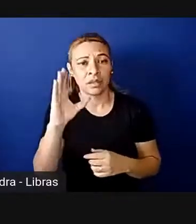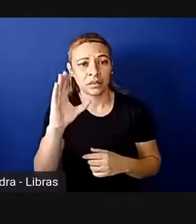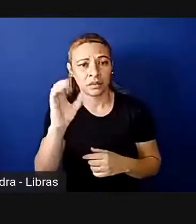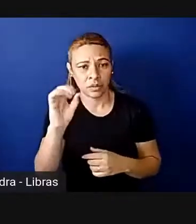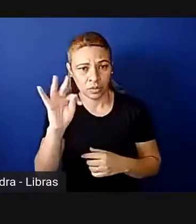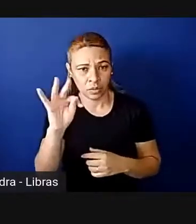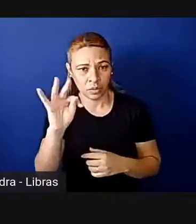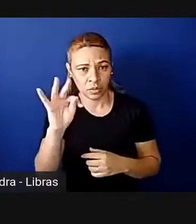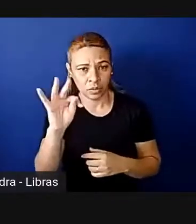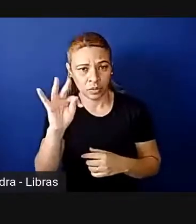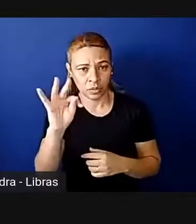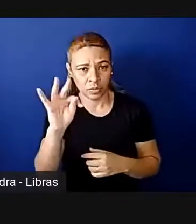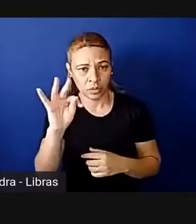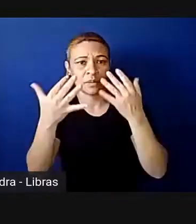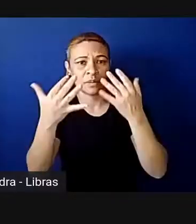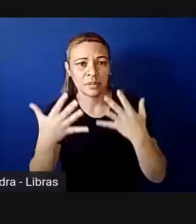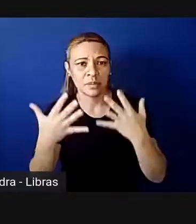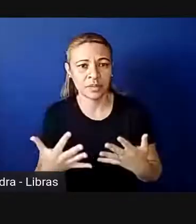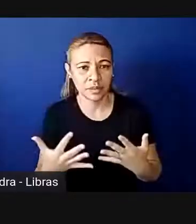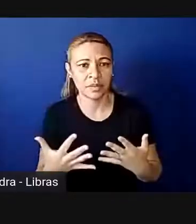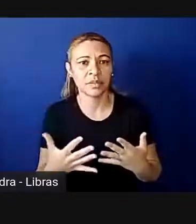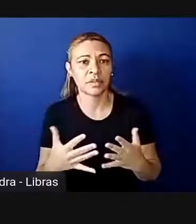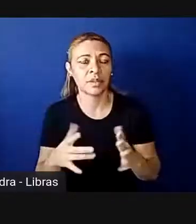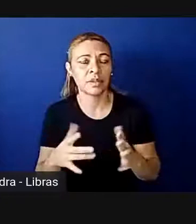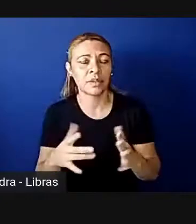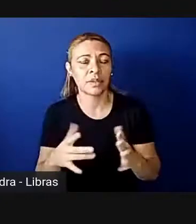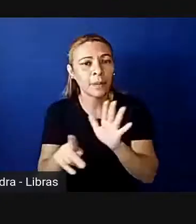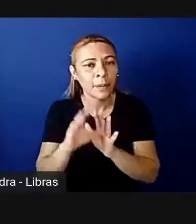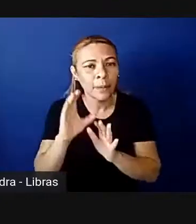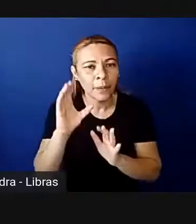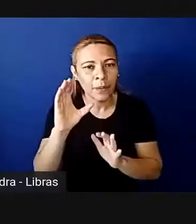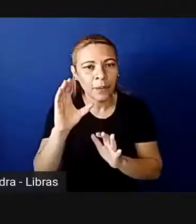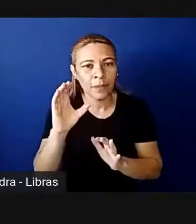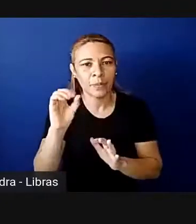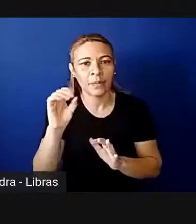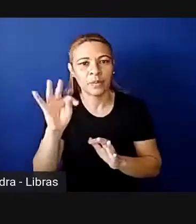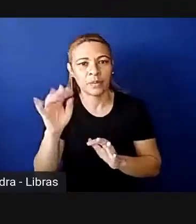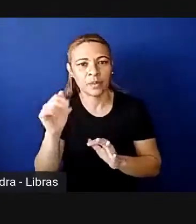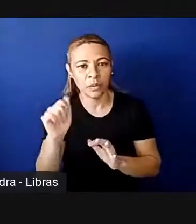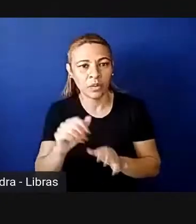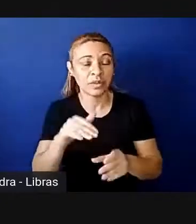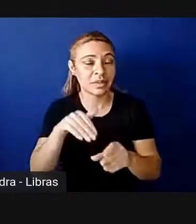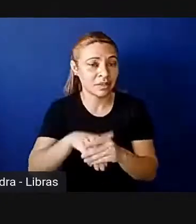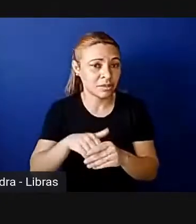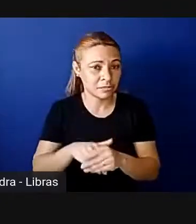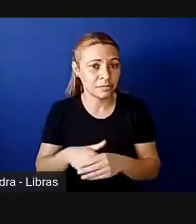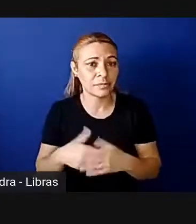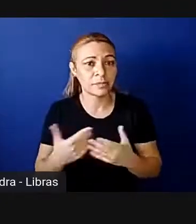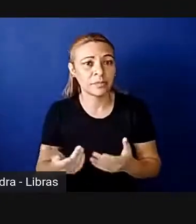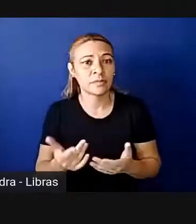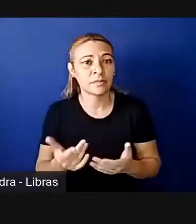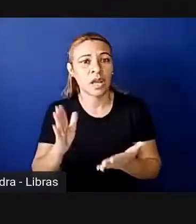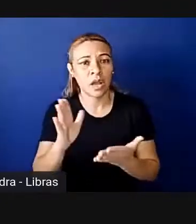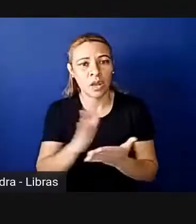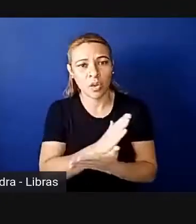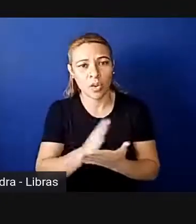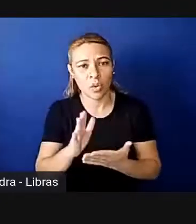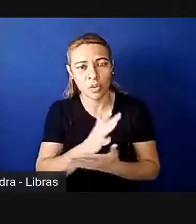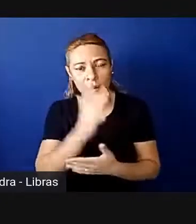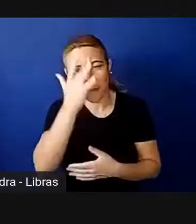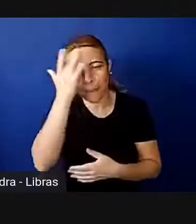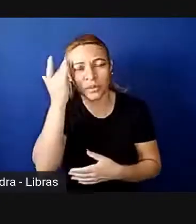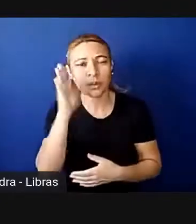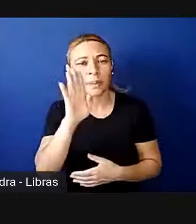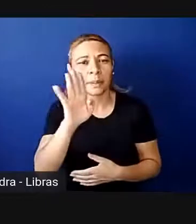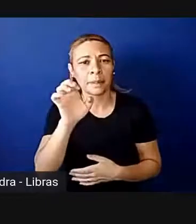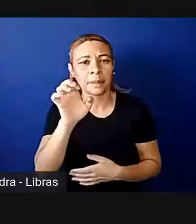falando aqui especificamente, então, das cotas, nas eleições, né. Alguém ali, Beatriz Goulart, fez